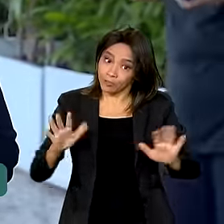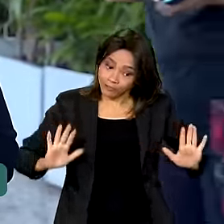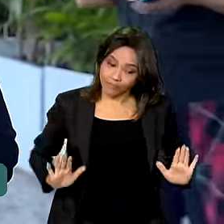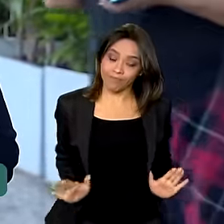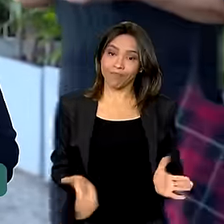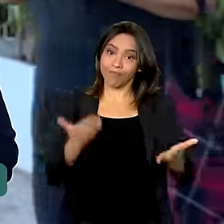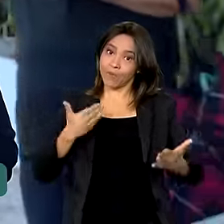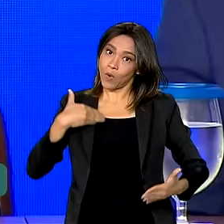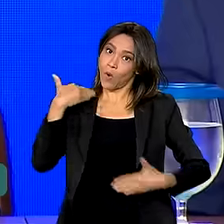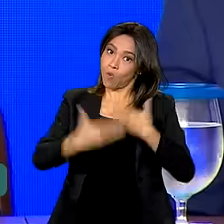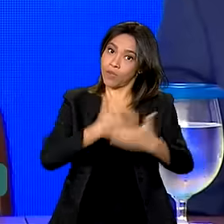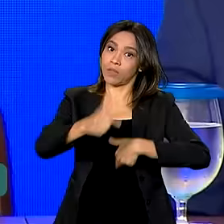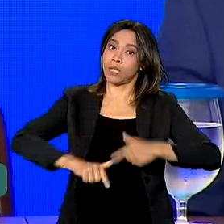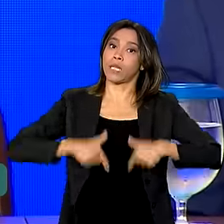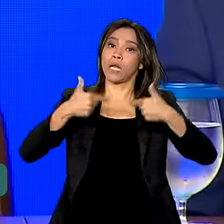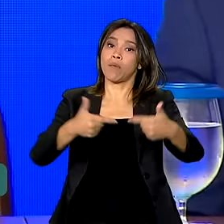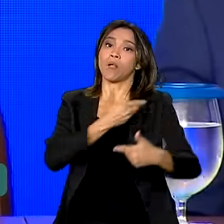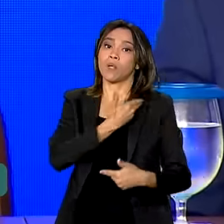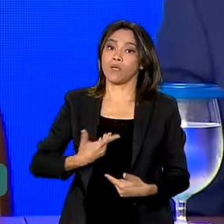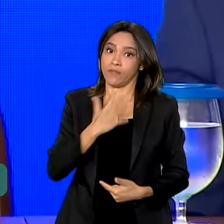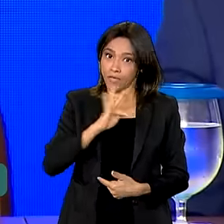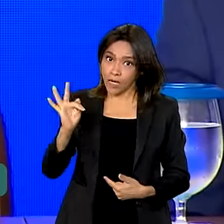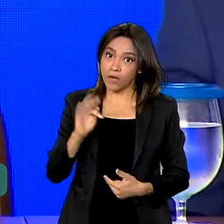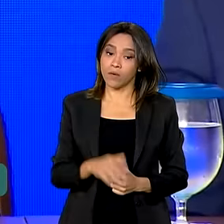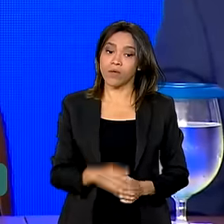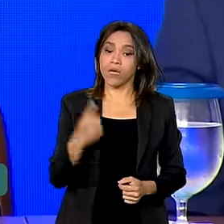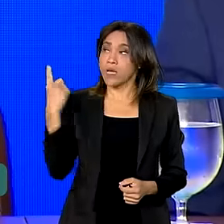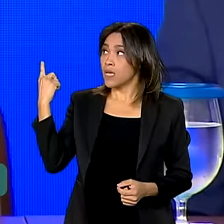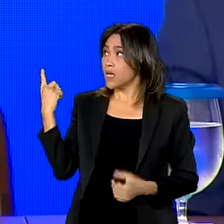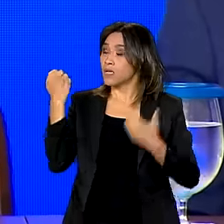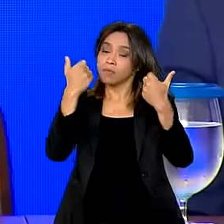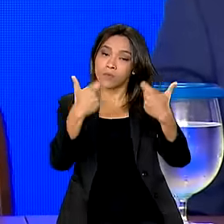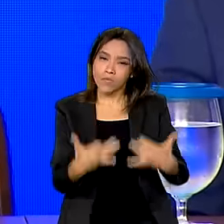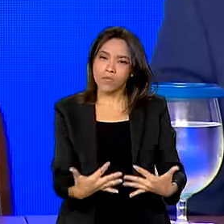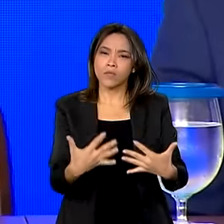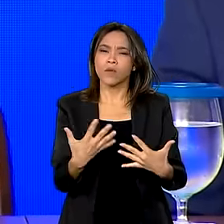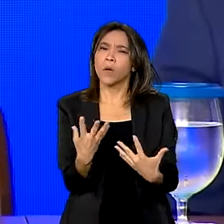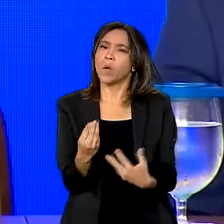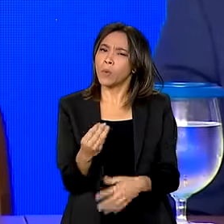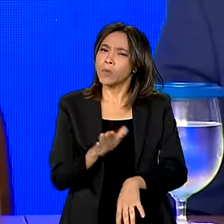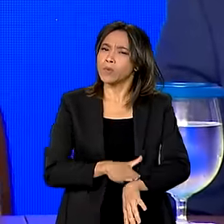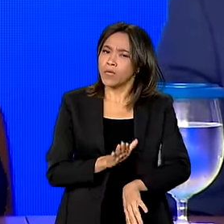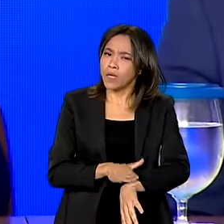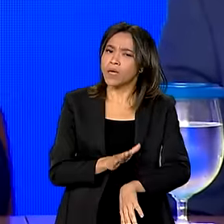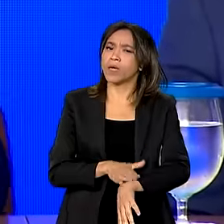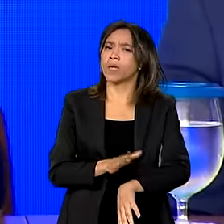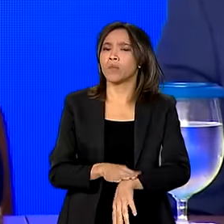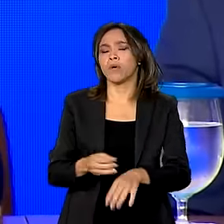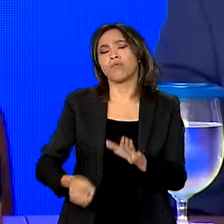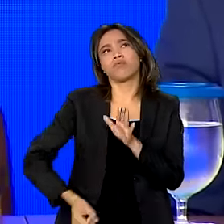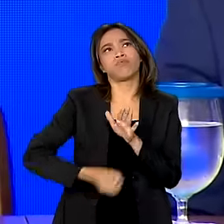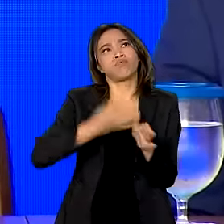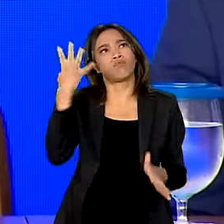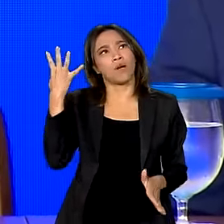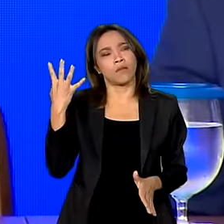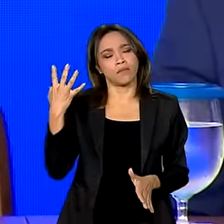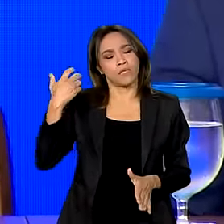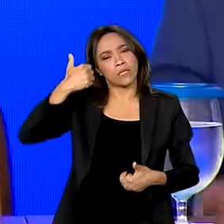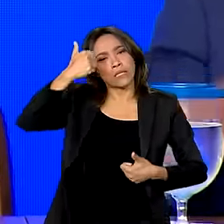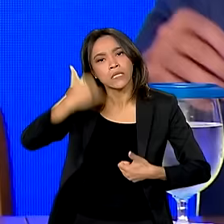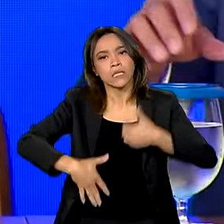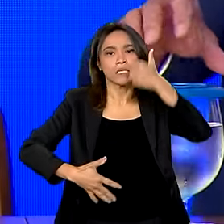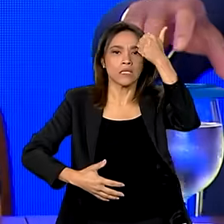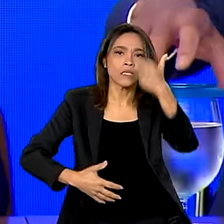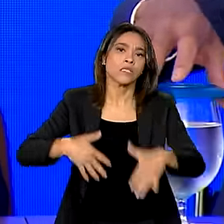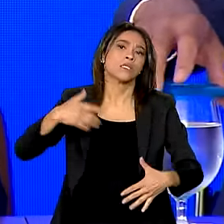do governo federal. Vocês sabem que durante muito tempo eu venho repetindo que não há